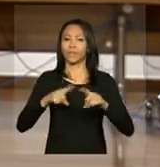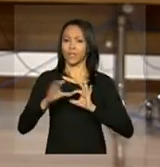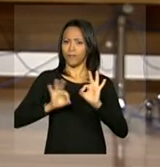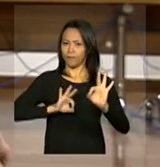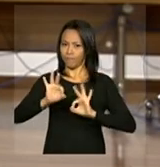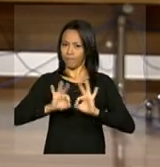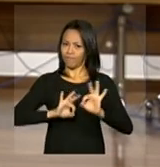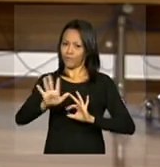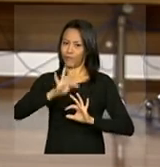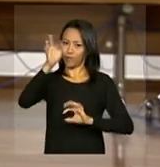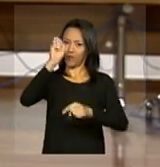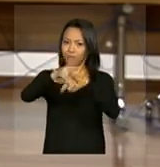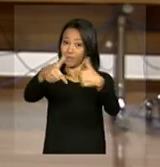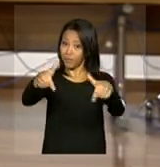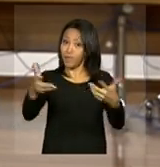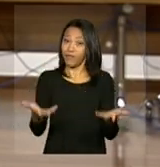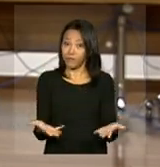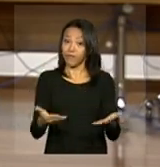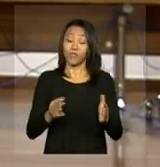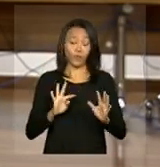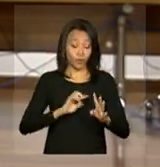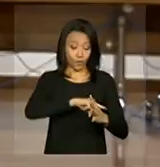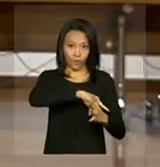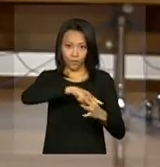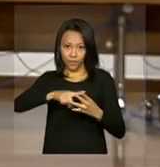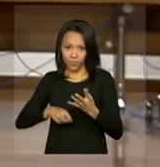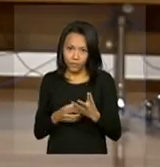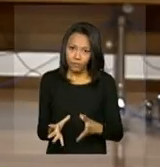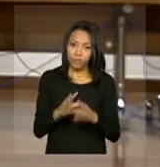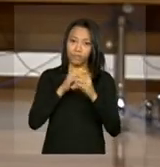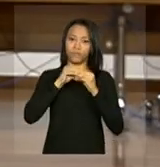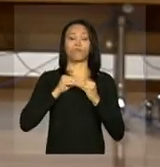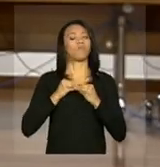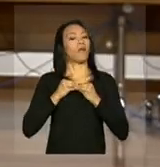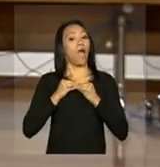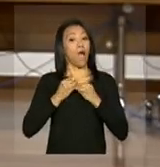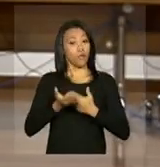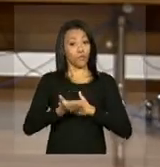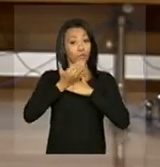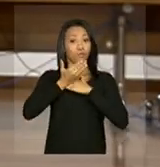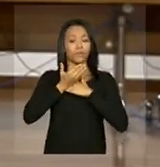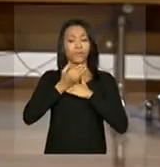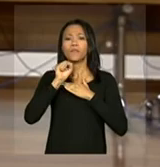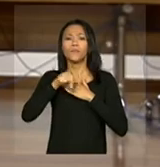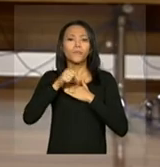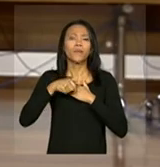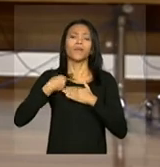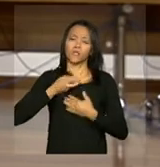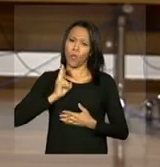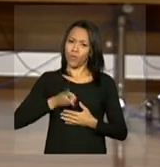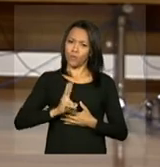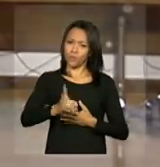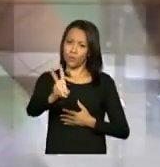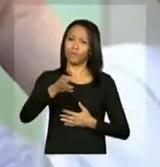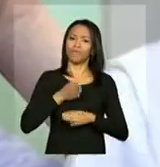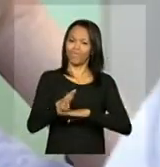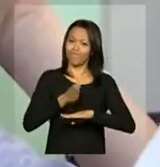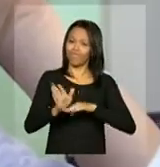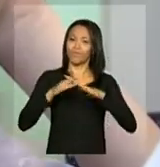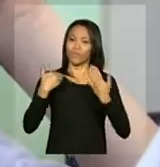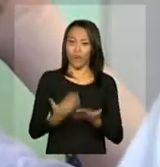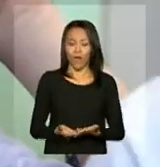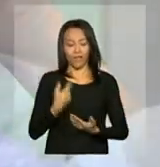Todos esses componentes ajudam a fazer com que eles queiram permanecer na escola.